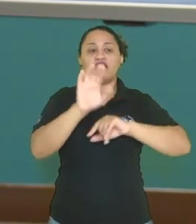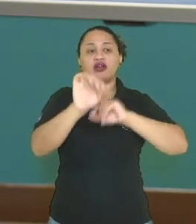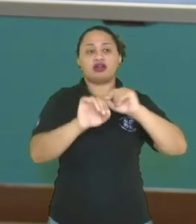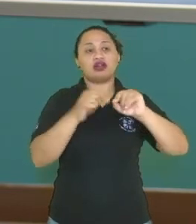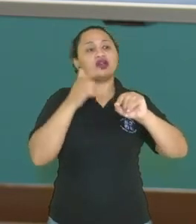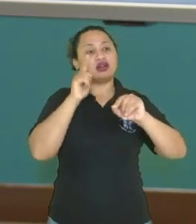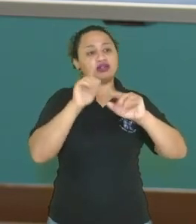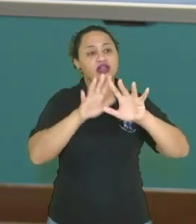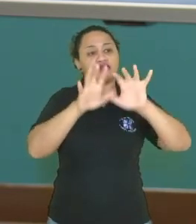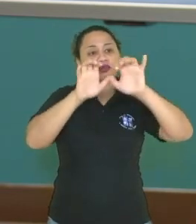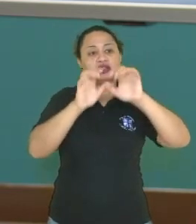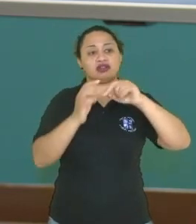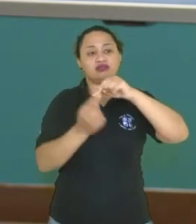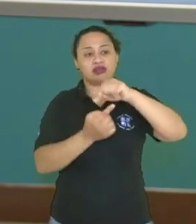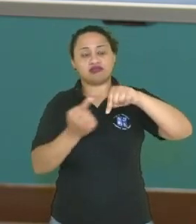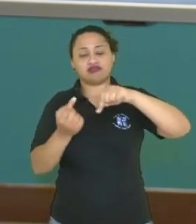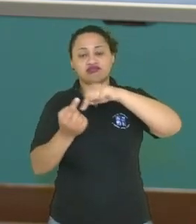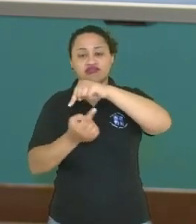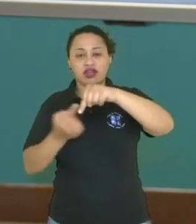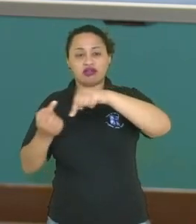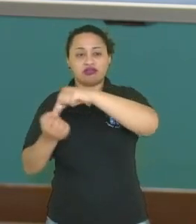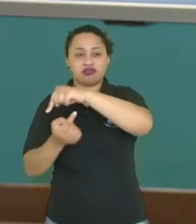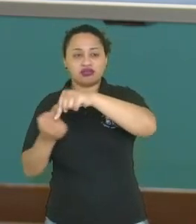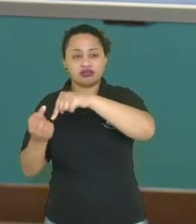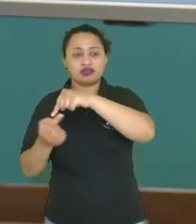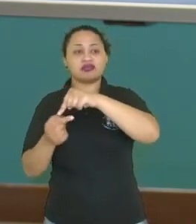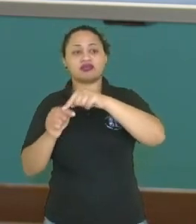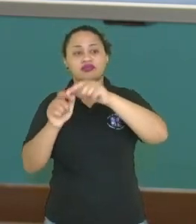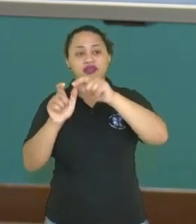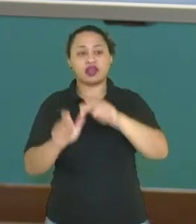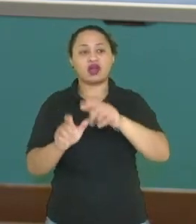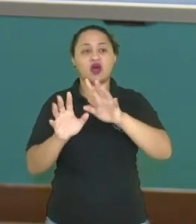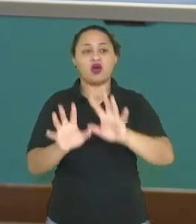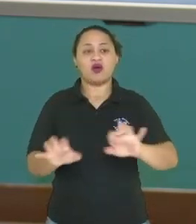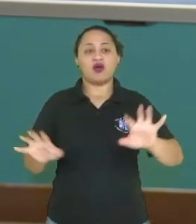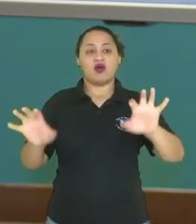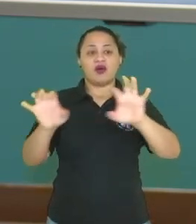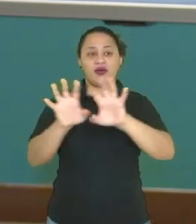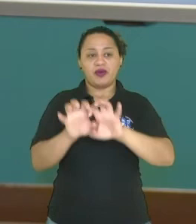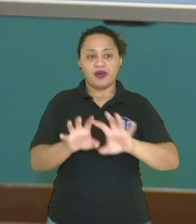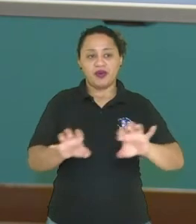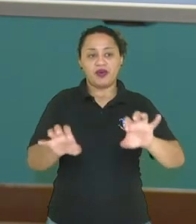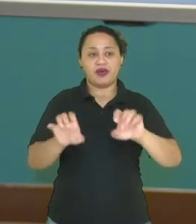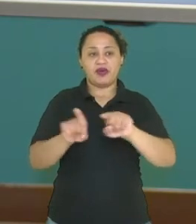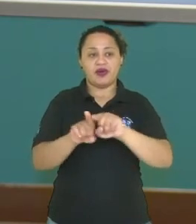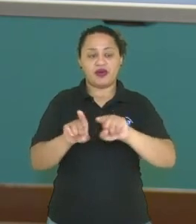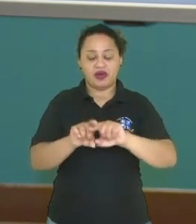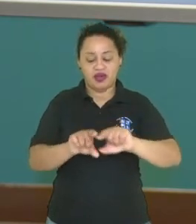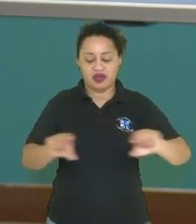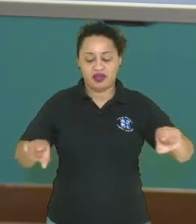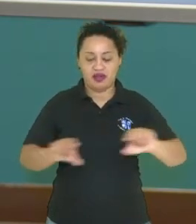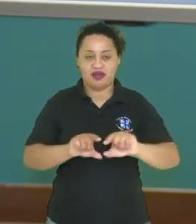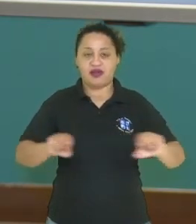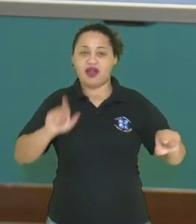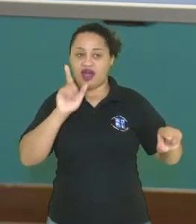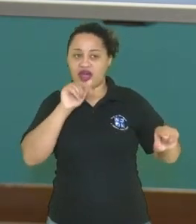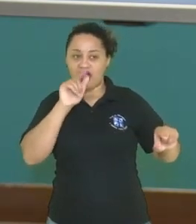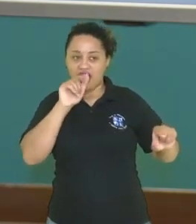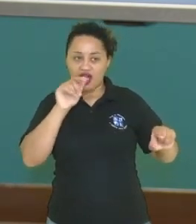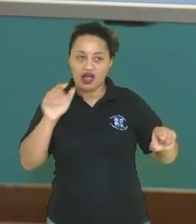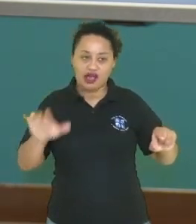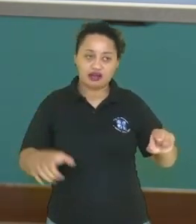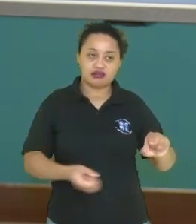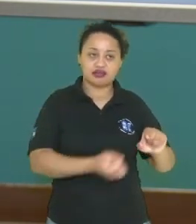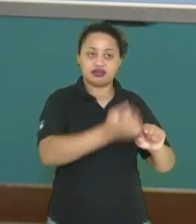turbinas, ok? Os condensadores. Aqui também tem as bombas. Olha o tanque de água aqui, ó. De alimentação. Porque